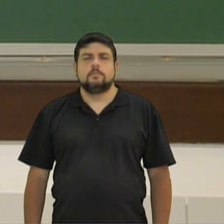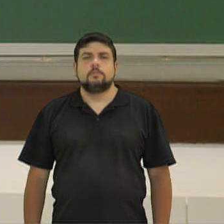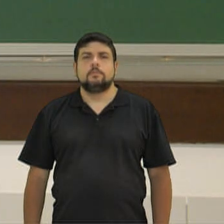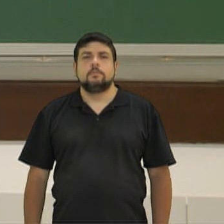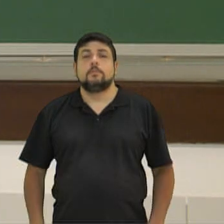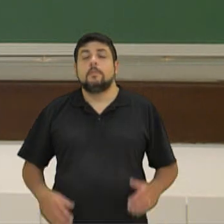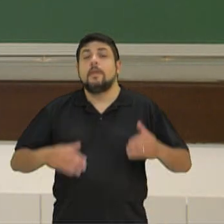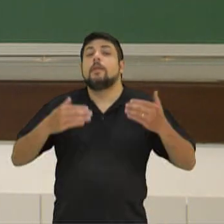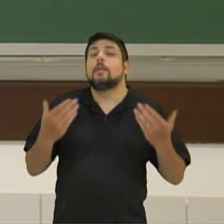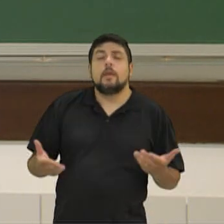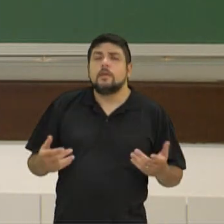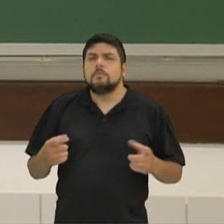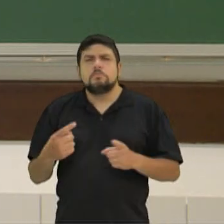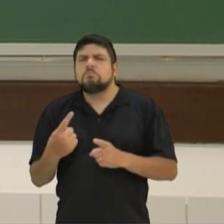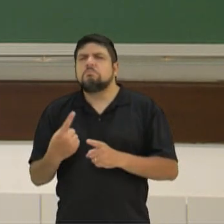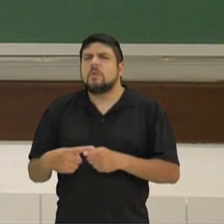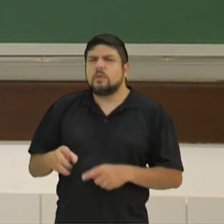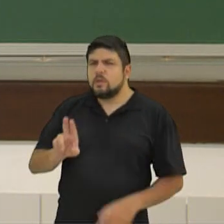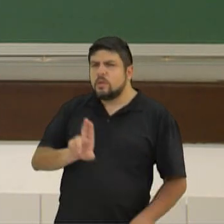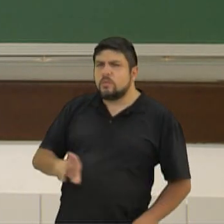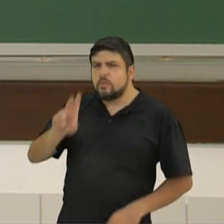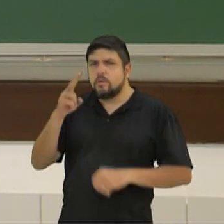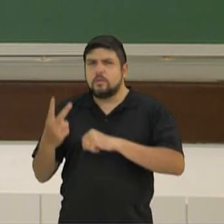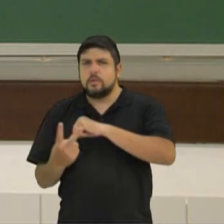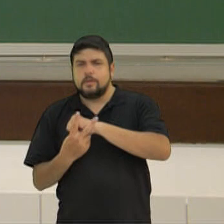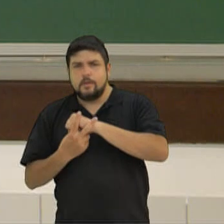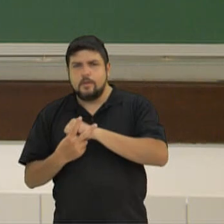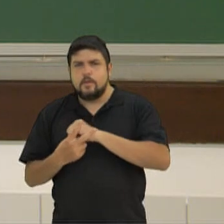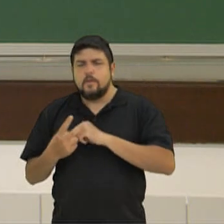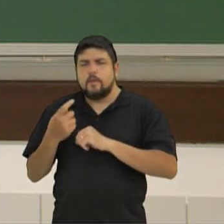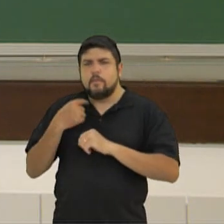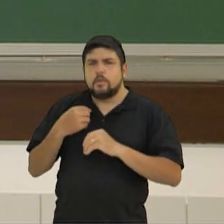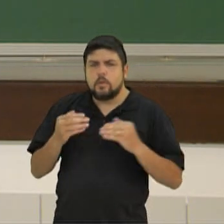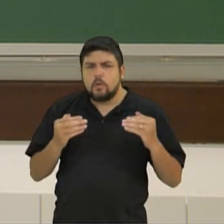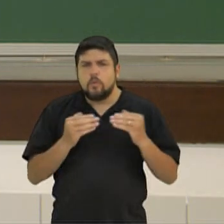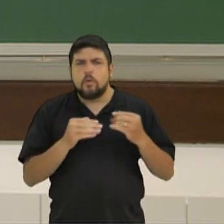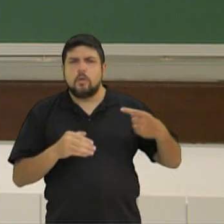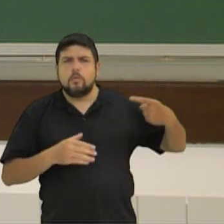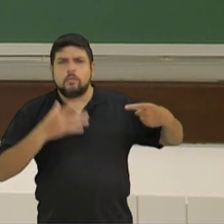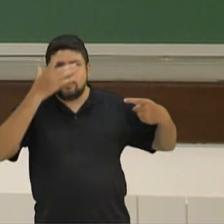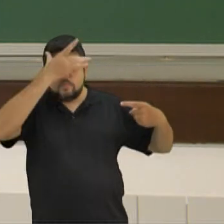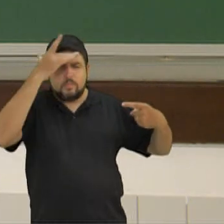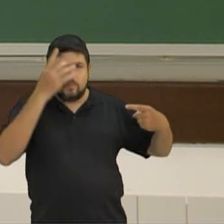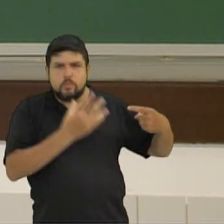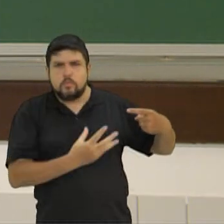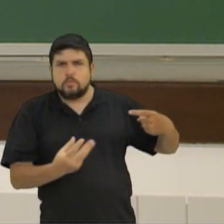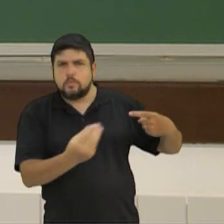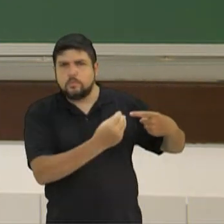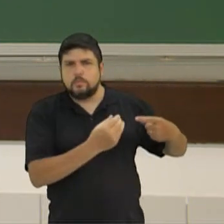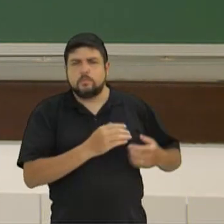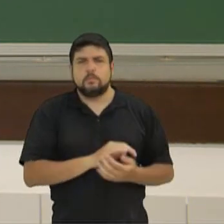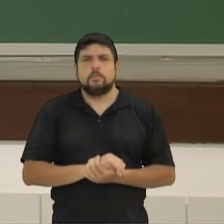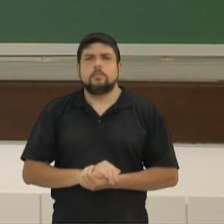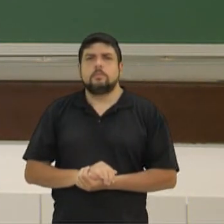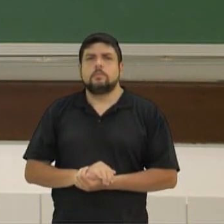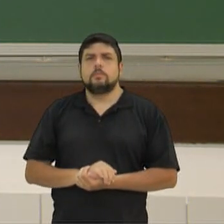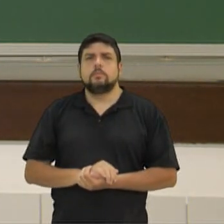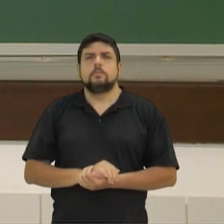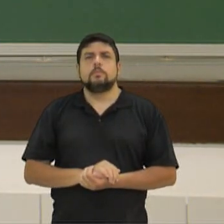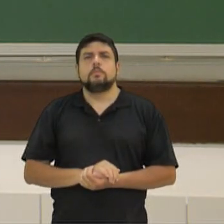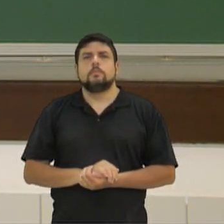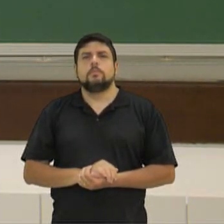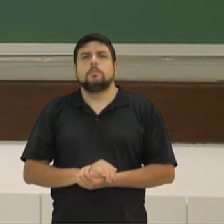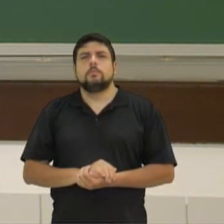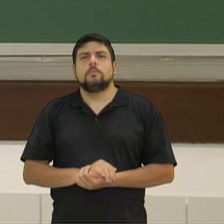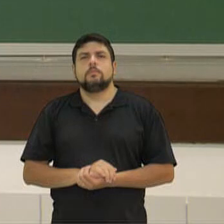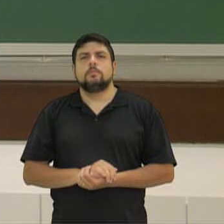E aí, pessoal, por que será que a professora ali usa esses verbos concordando com a primeira pessoa do plural, o nós?